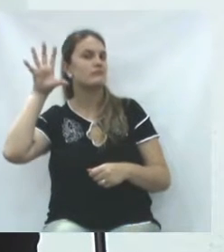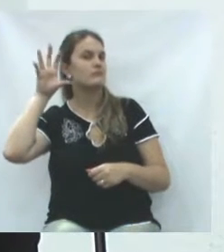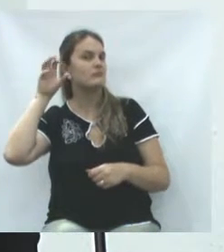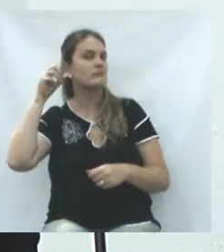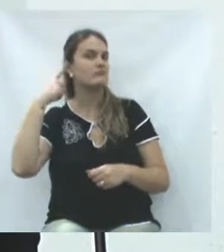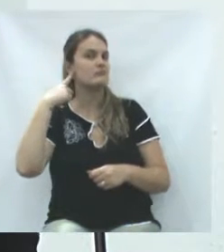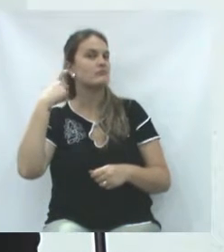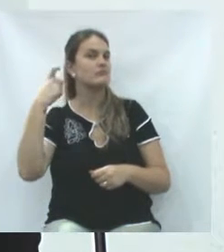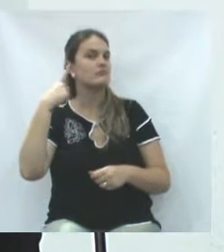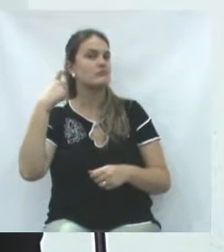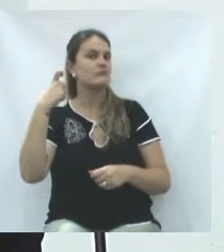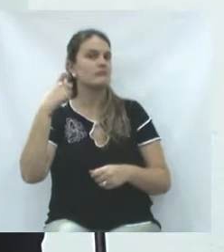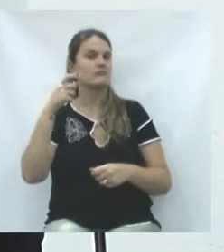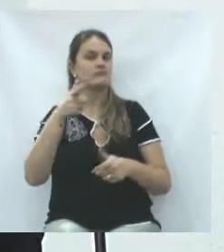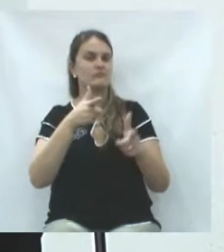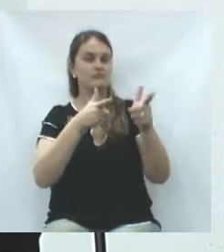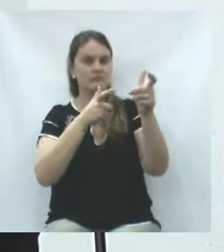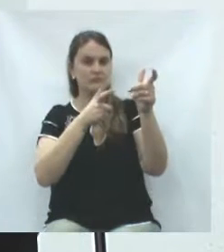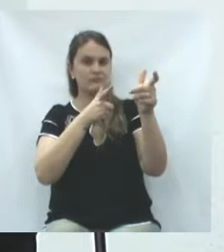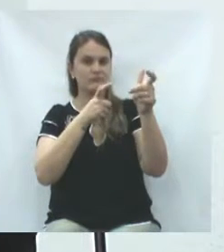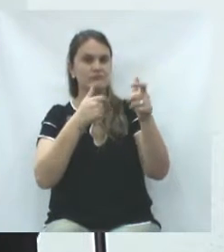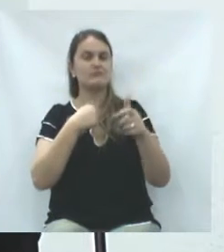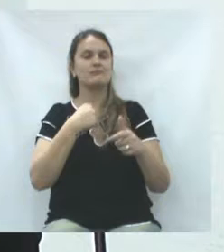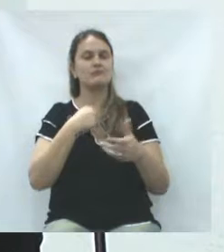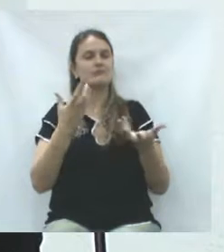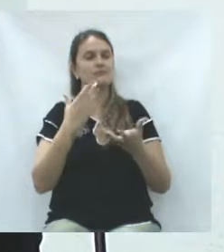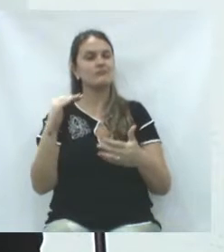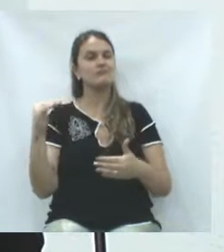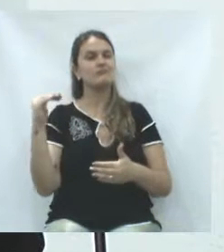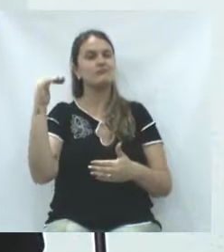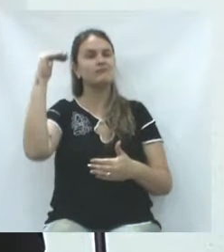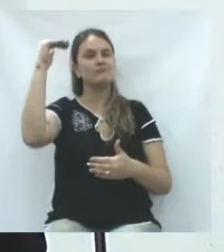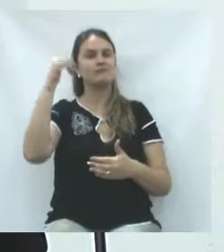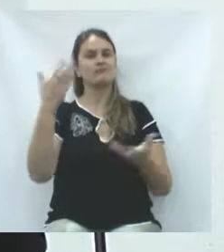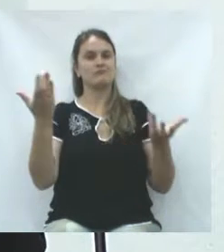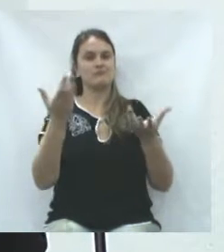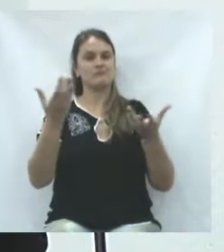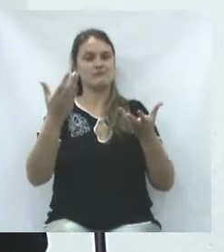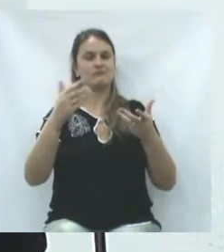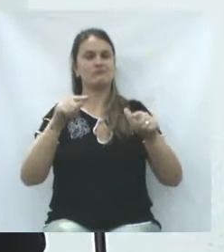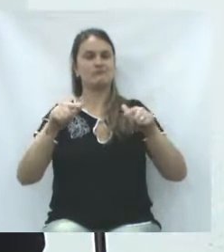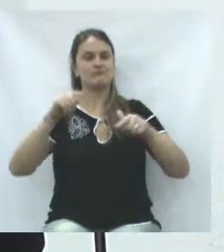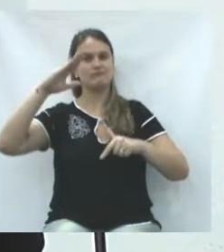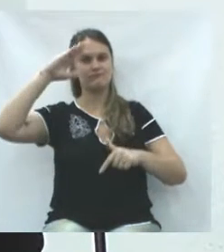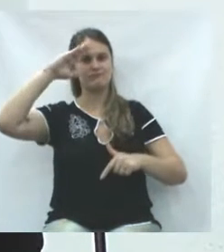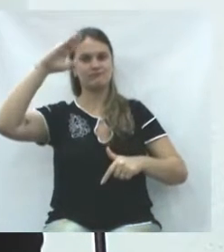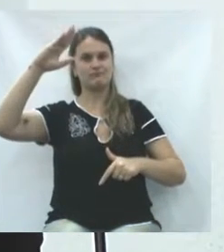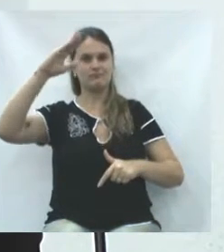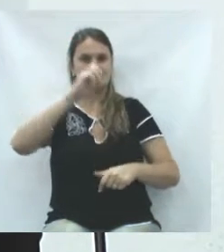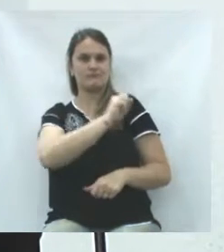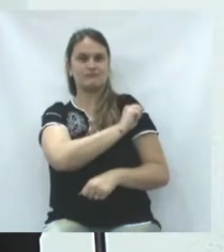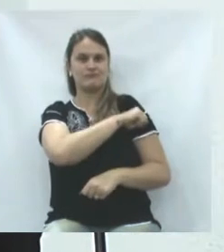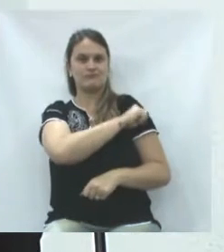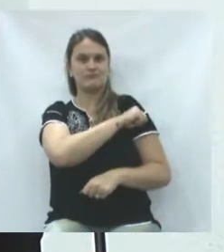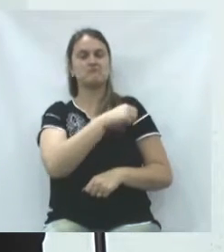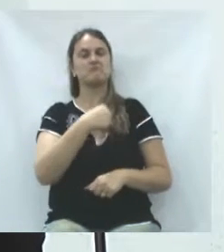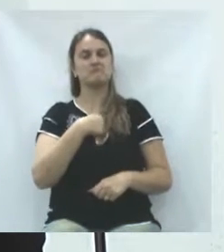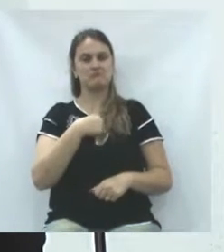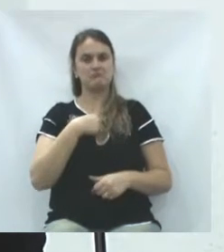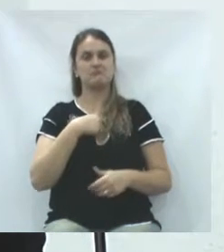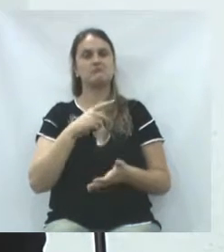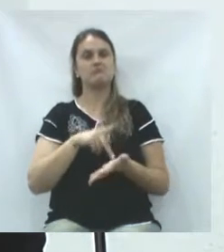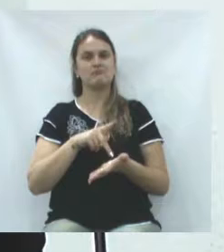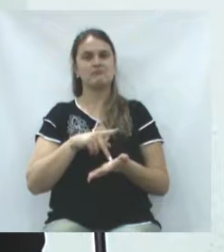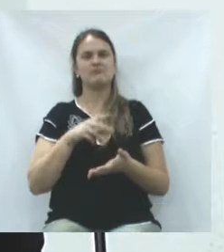o estampido do stand de tiro, e eu dizia, quando eu crescer, eu quero ser sargento do Exército. E